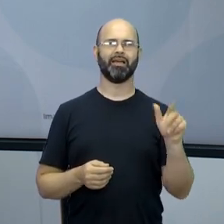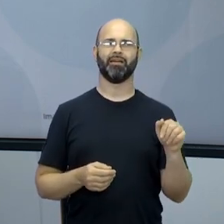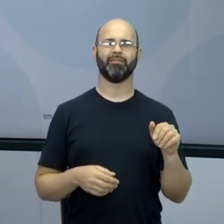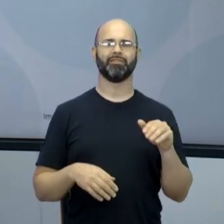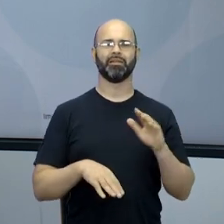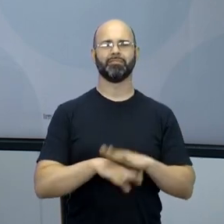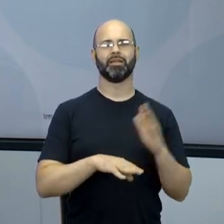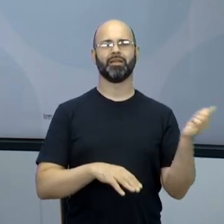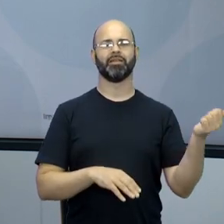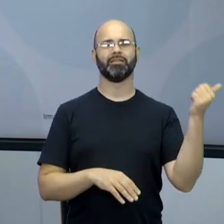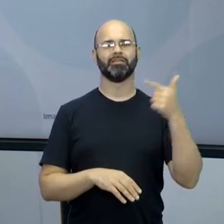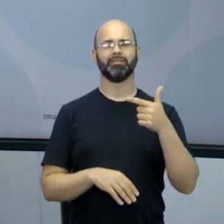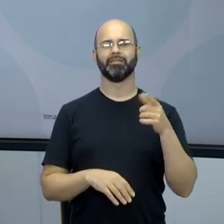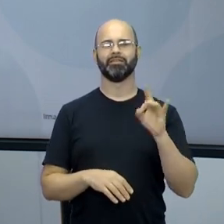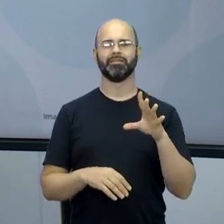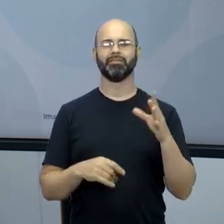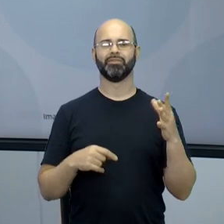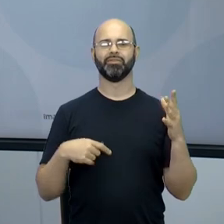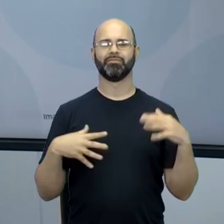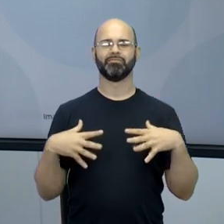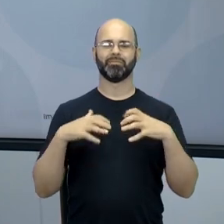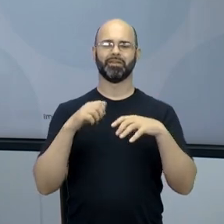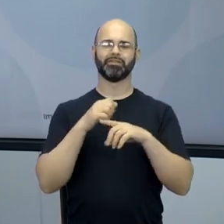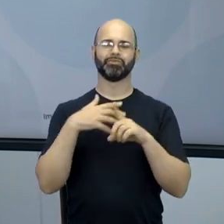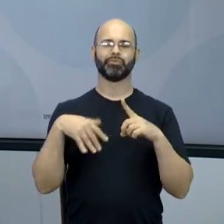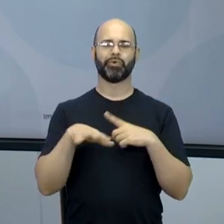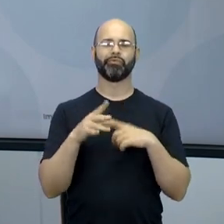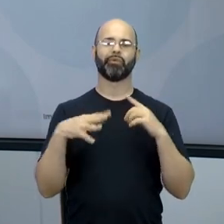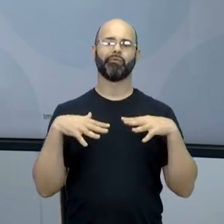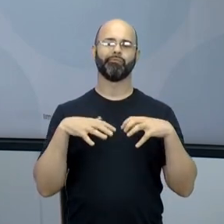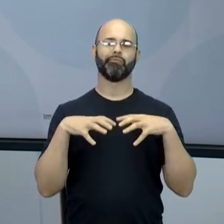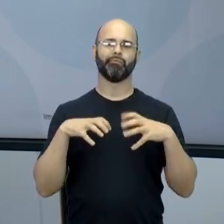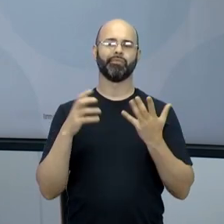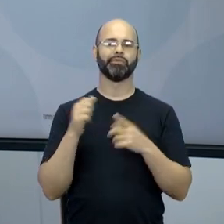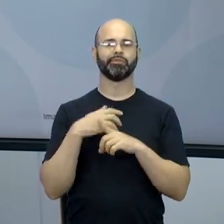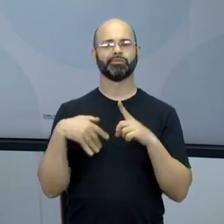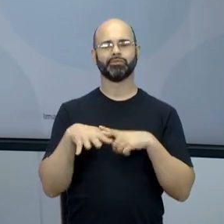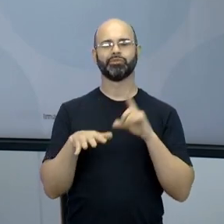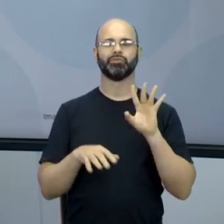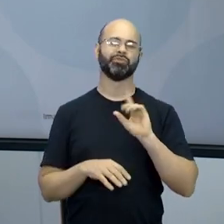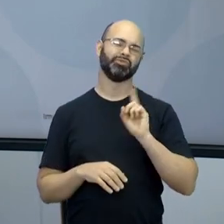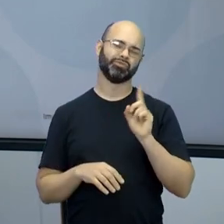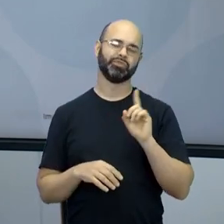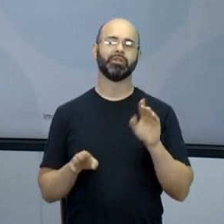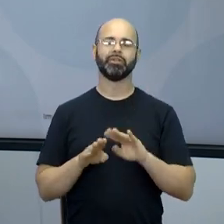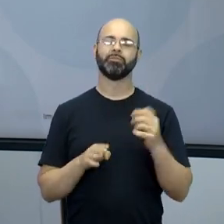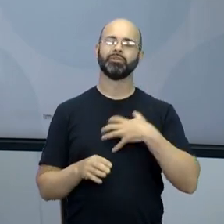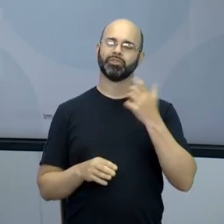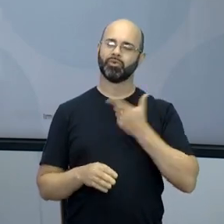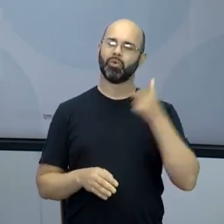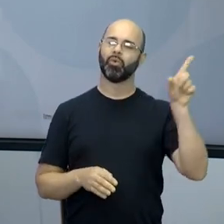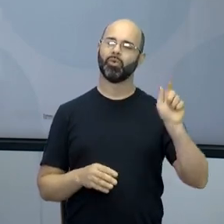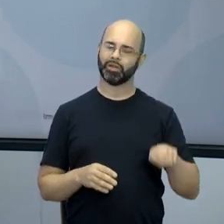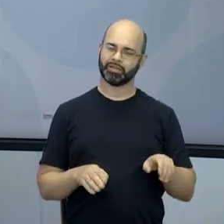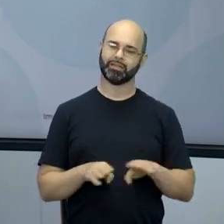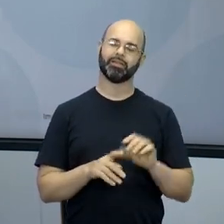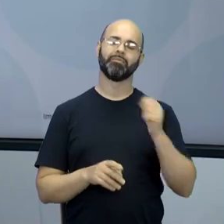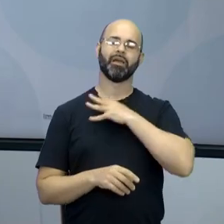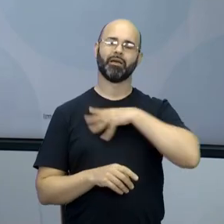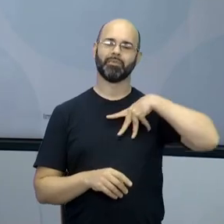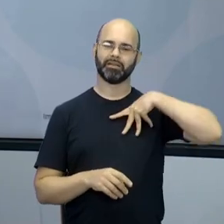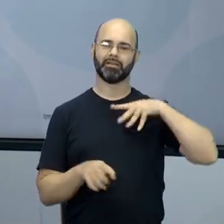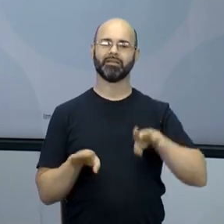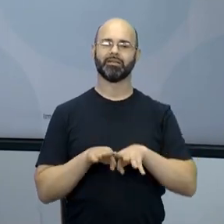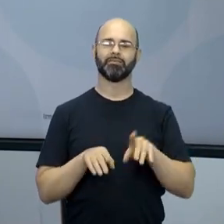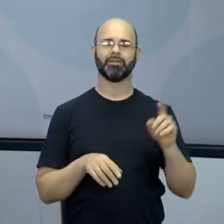do que esses embates sociais apenas. E que esses embates sociais podem ser feitos de uma outra perspectiva. Sim. E o Pantera Negra mostra isso.